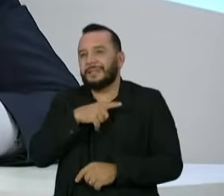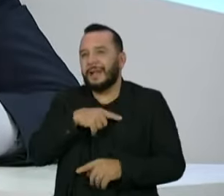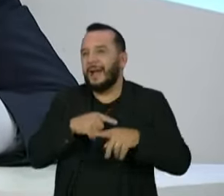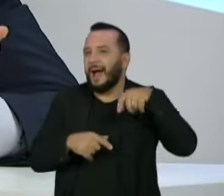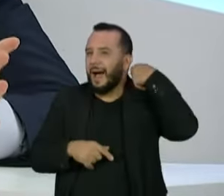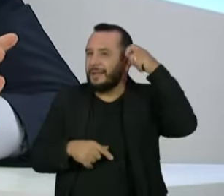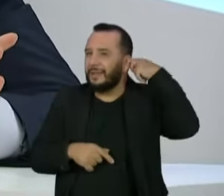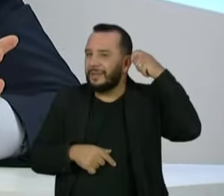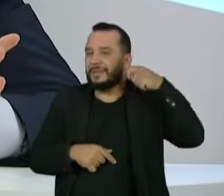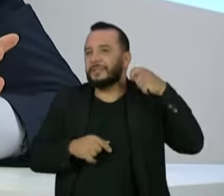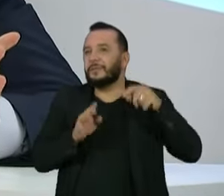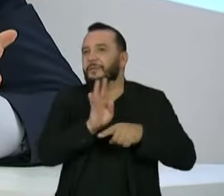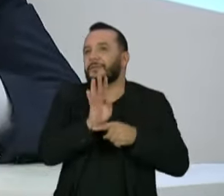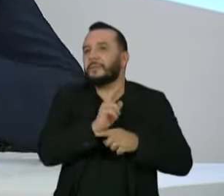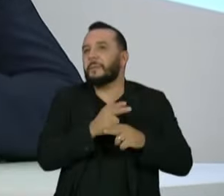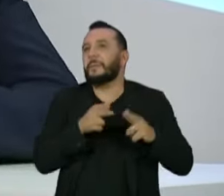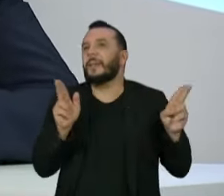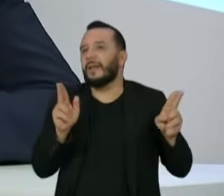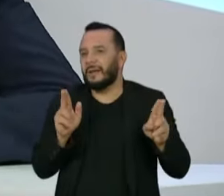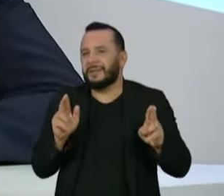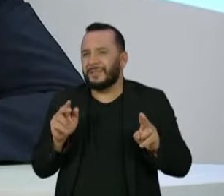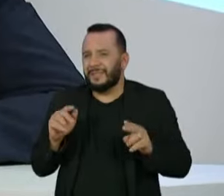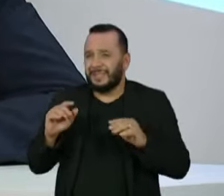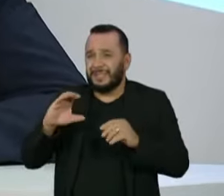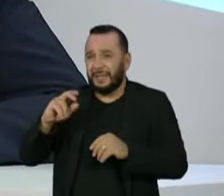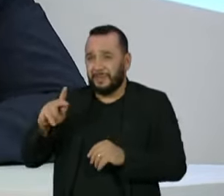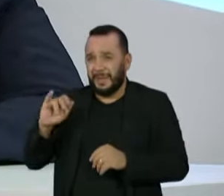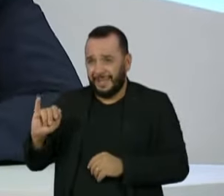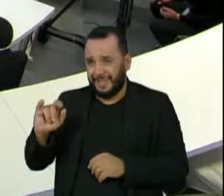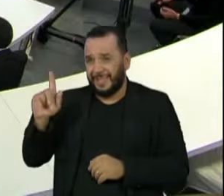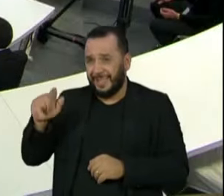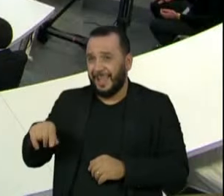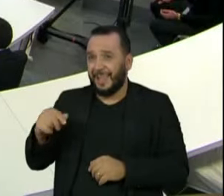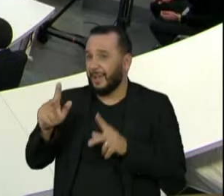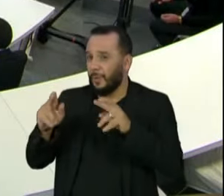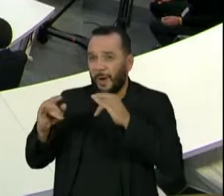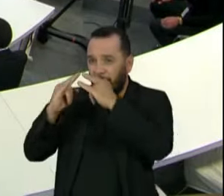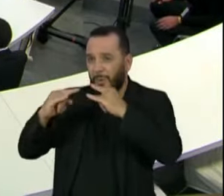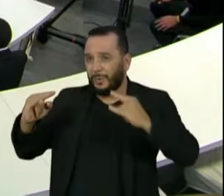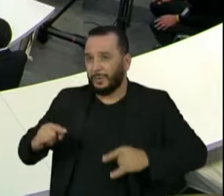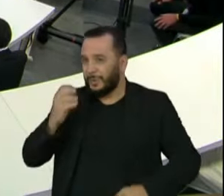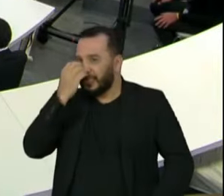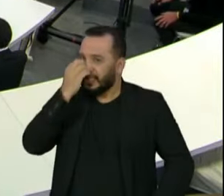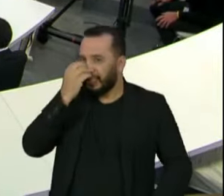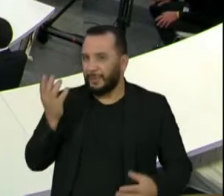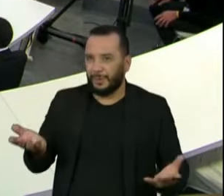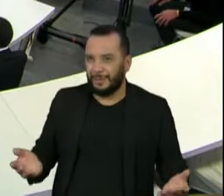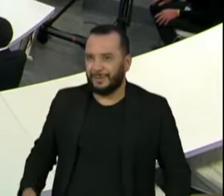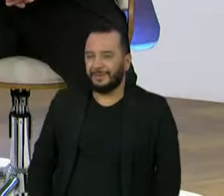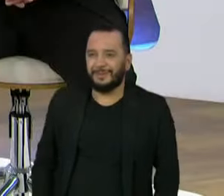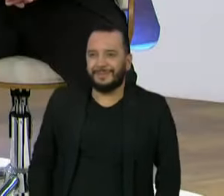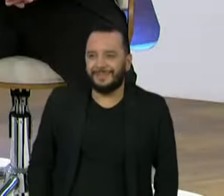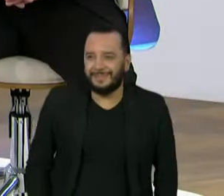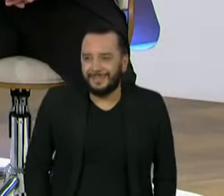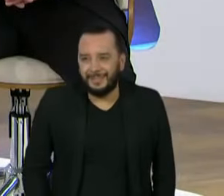em algum momento a CPI se perdeu e virou um circo? Então, cada um responde uma para a gente encurtar. Bom, primeiro as quebras de sigilo. Não, eu